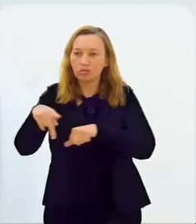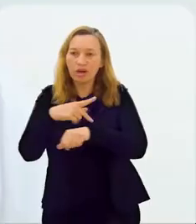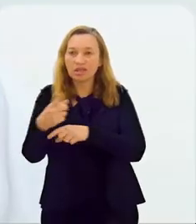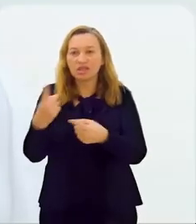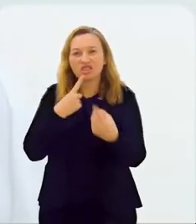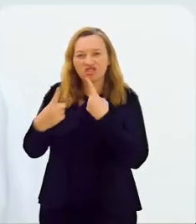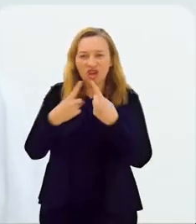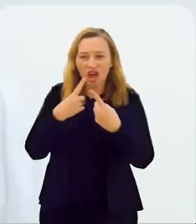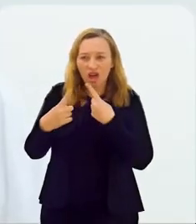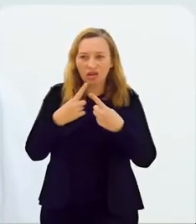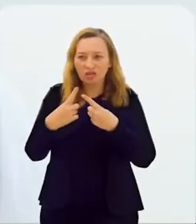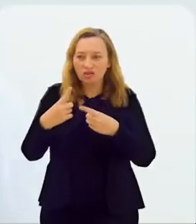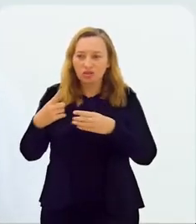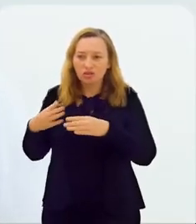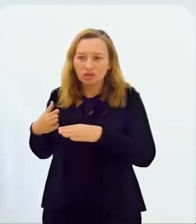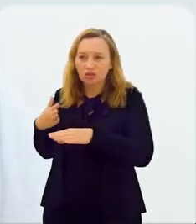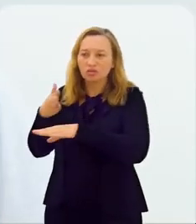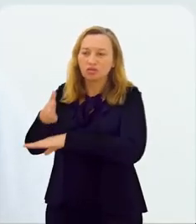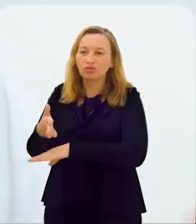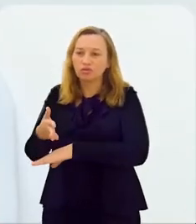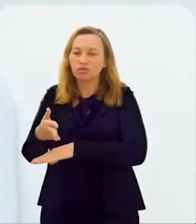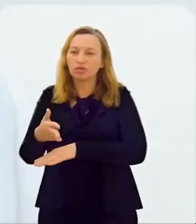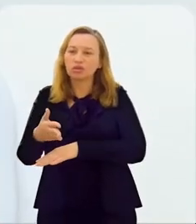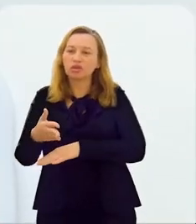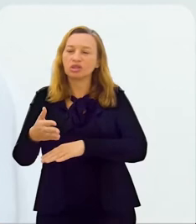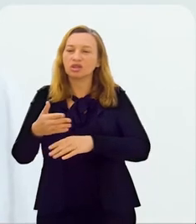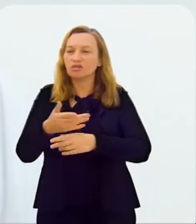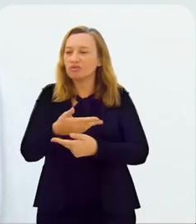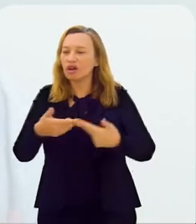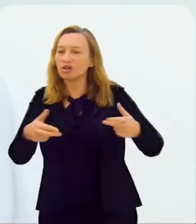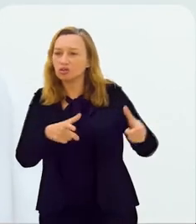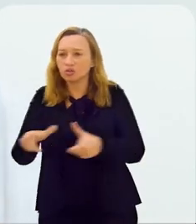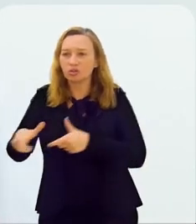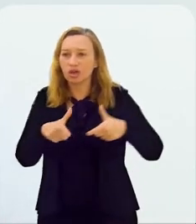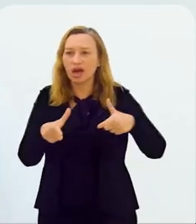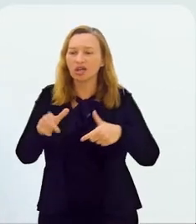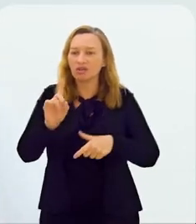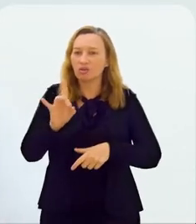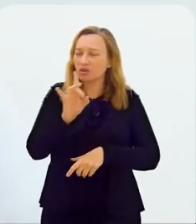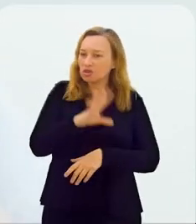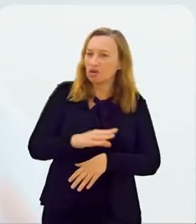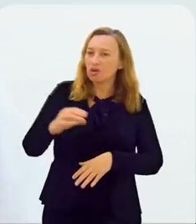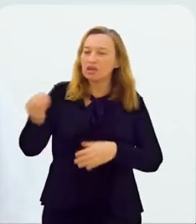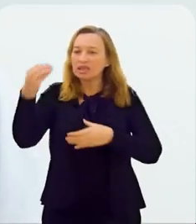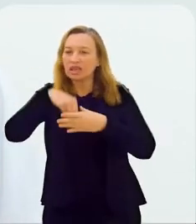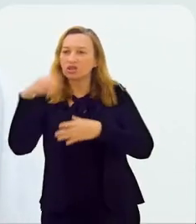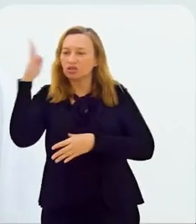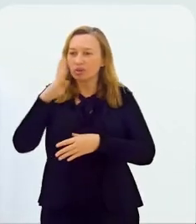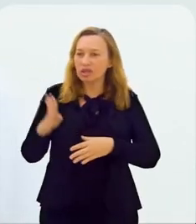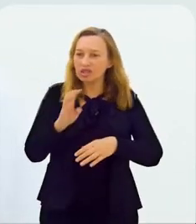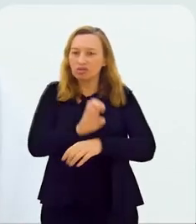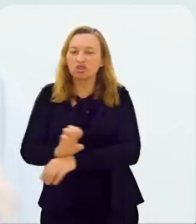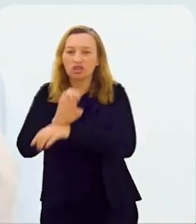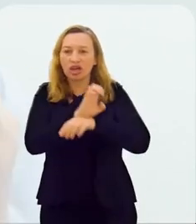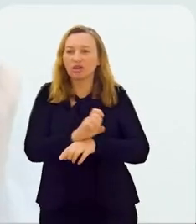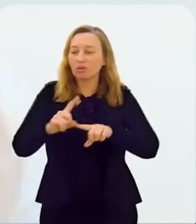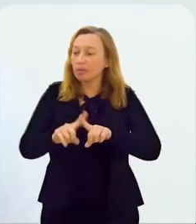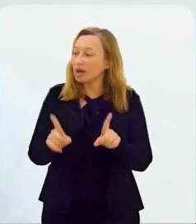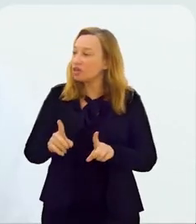E sobre essa questão internacional, desse diálogo que ultrapassa fronteiras, não é só do Brasil, não é só dos Estados,